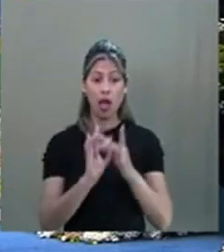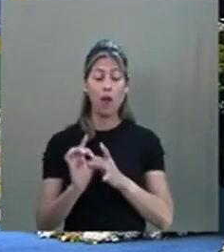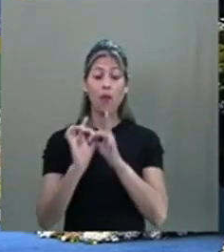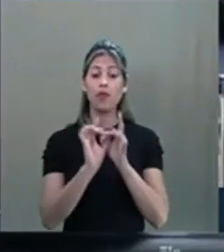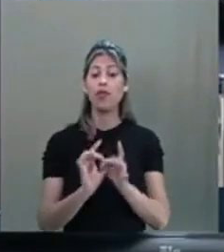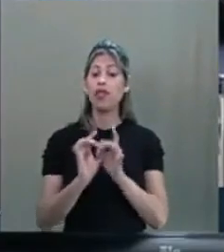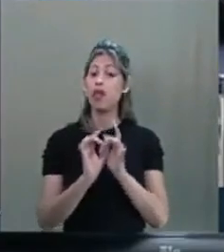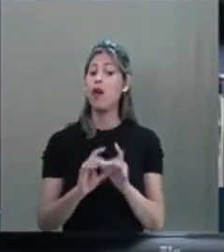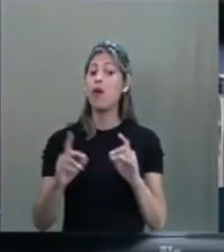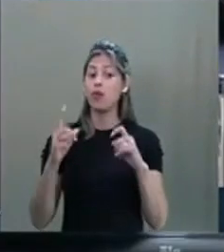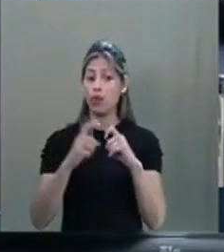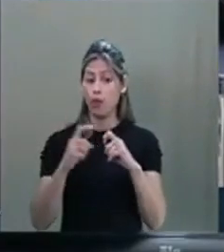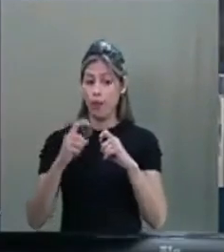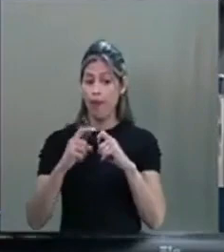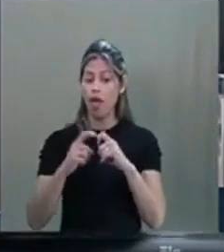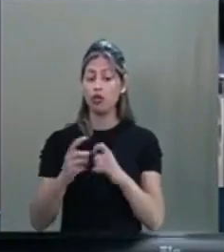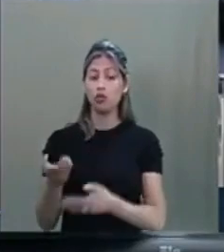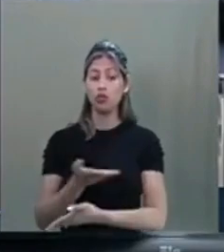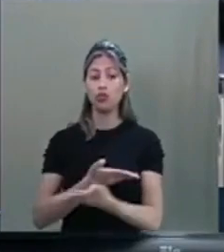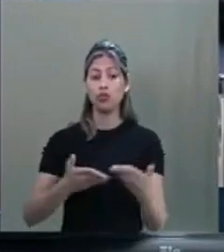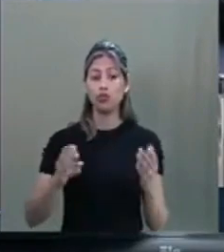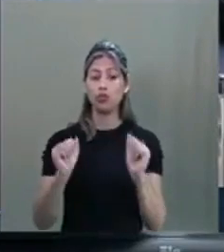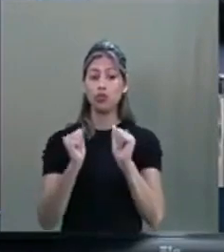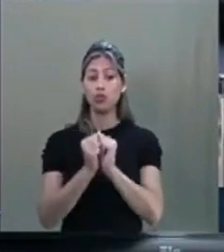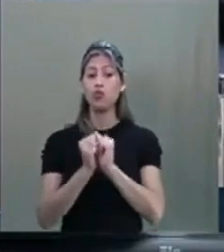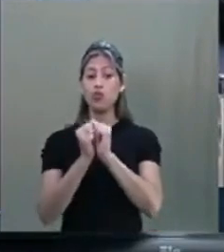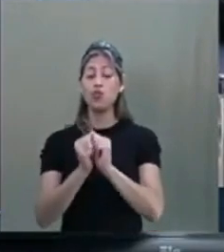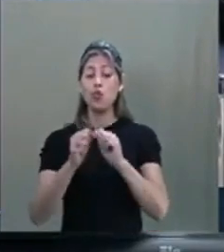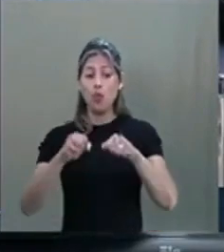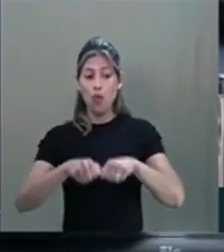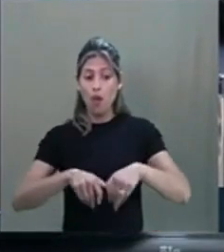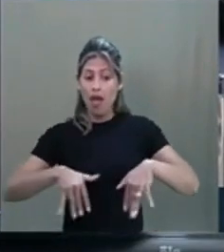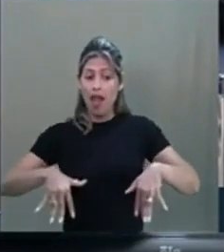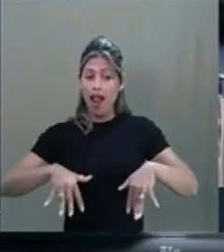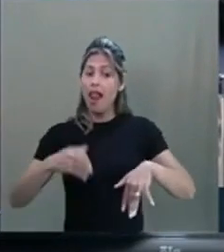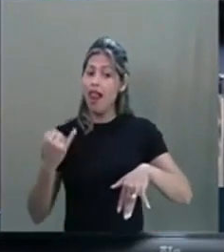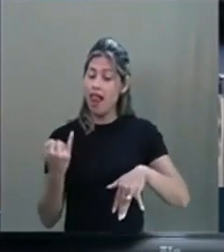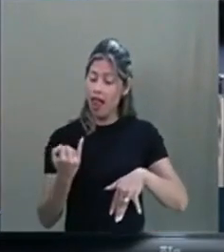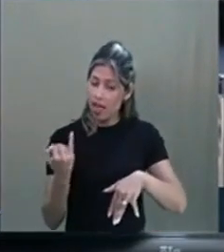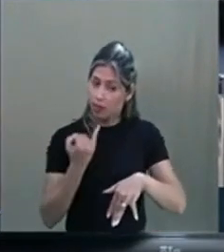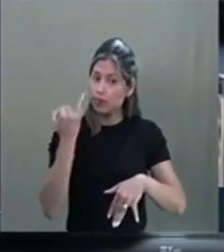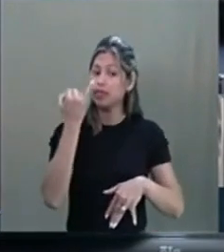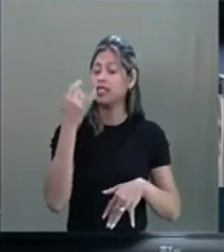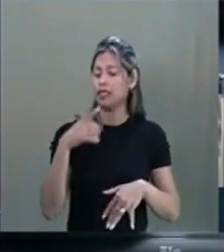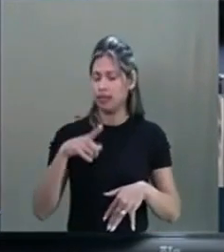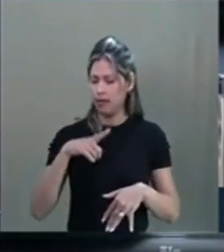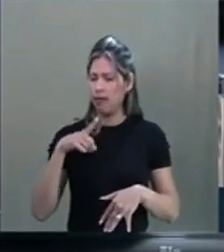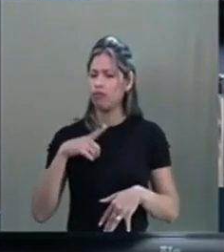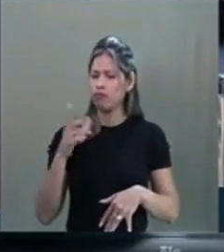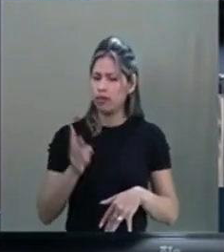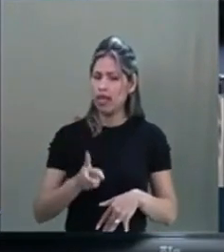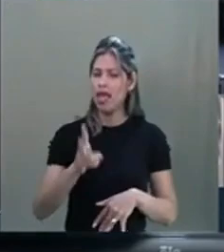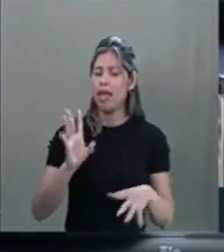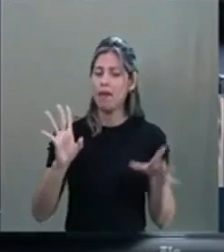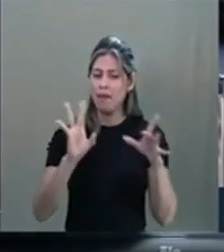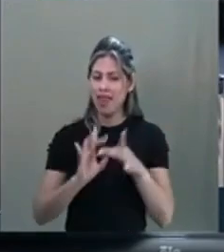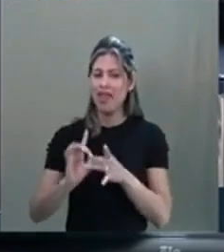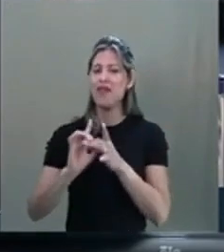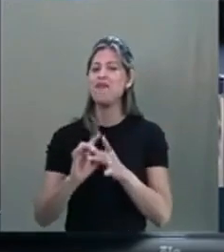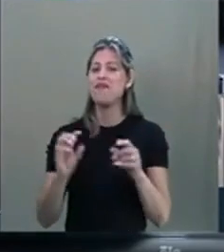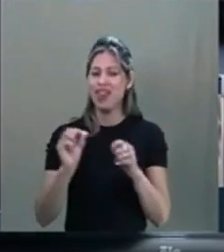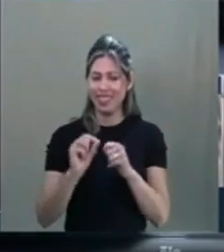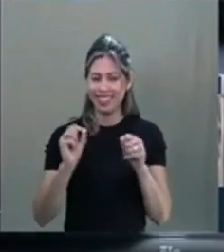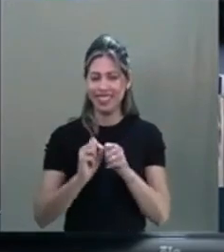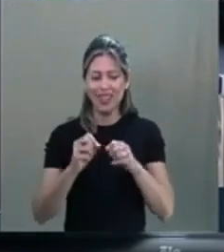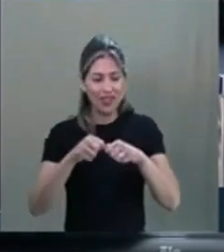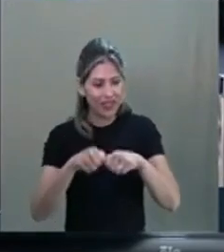hoje à frente da Constelação Familiar, as várias correntes, é muito importante essa união. sempre bom também fazer constelações dentro